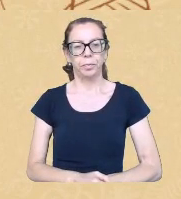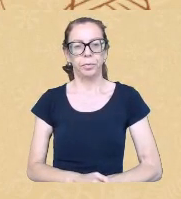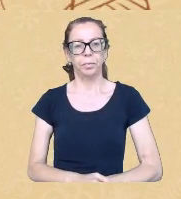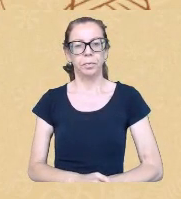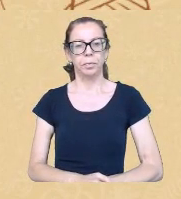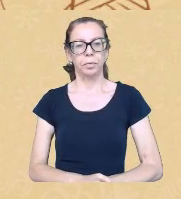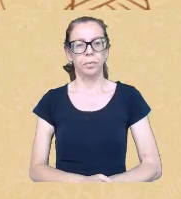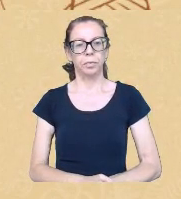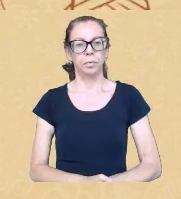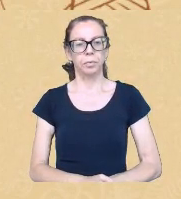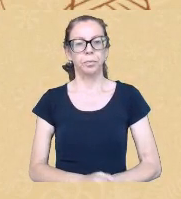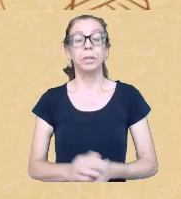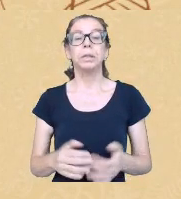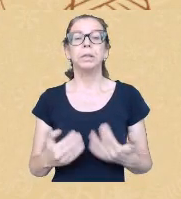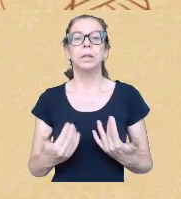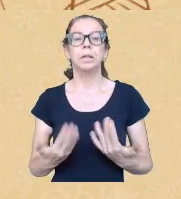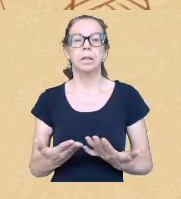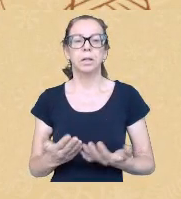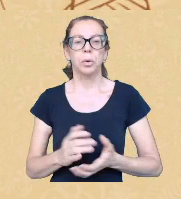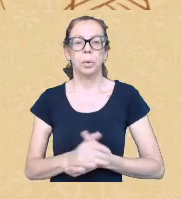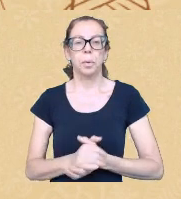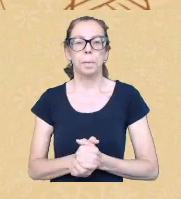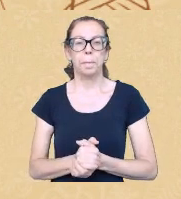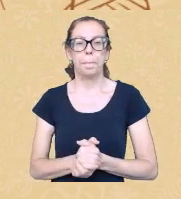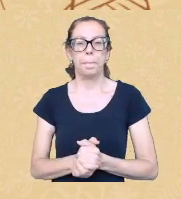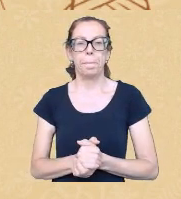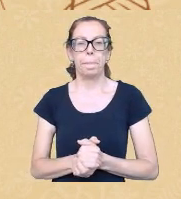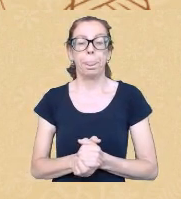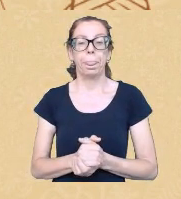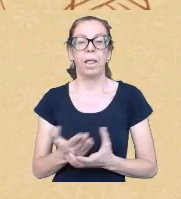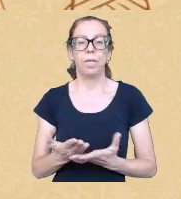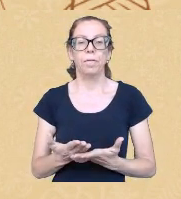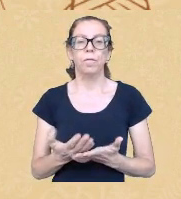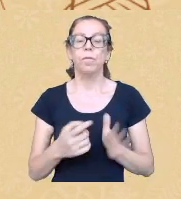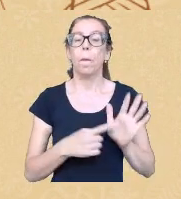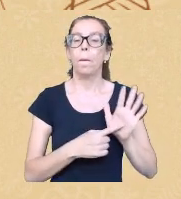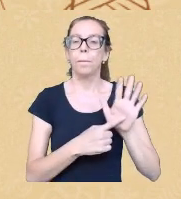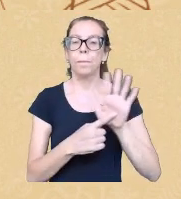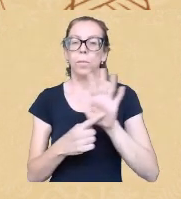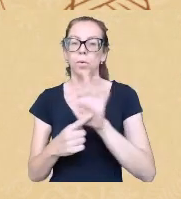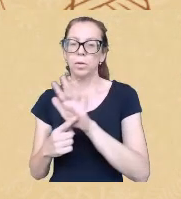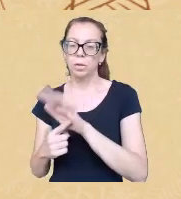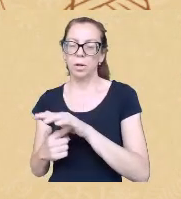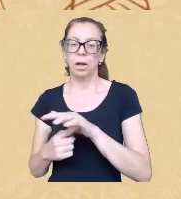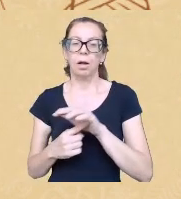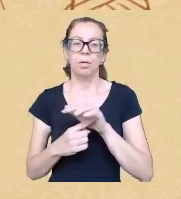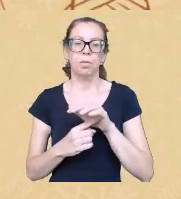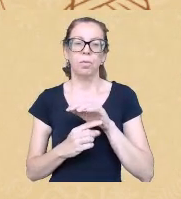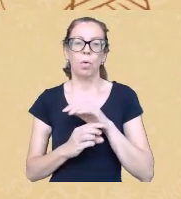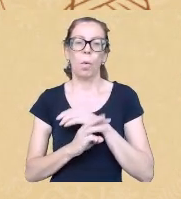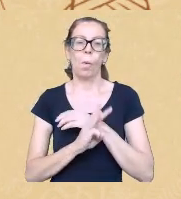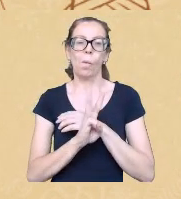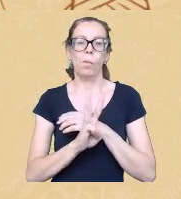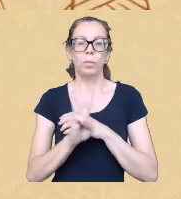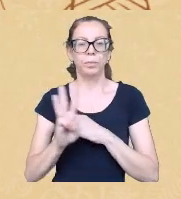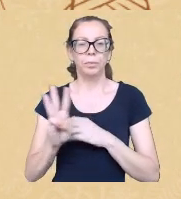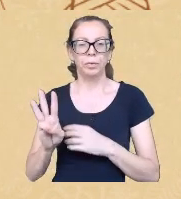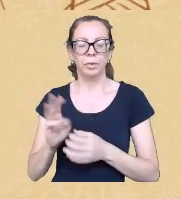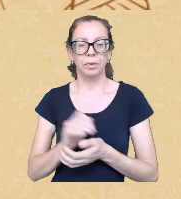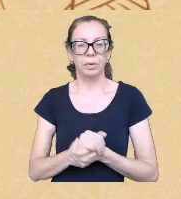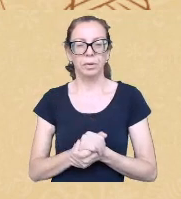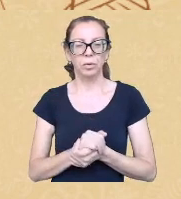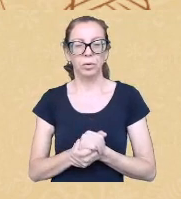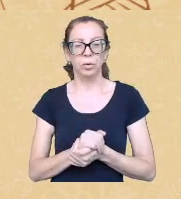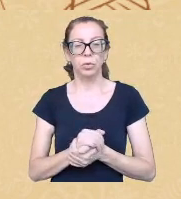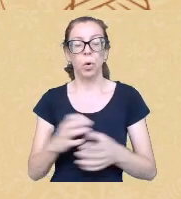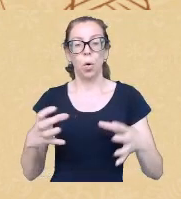então eu vou deixar pra vocês aqui um link de um de um grupo musical chamado Os Guarani